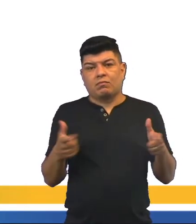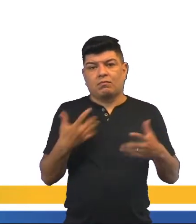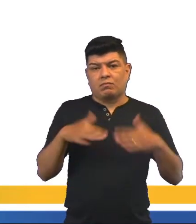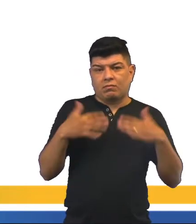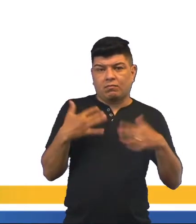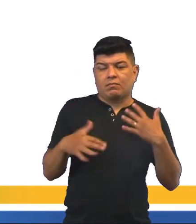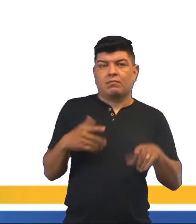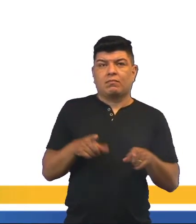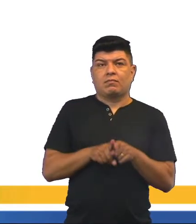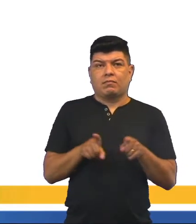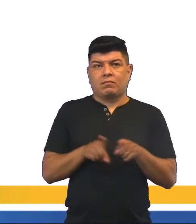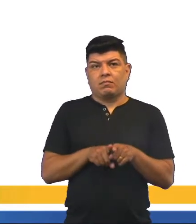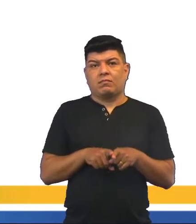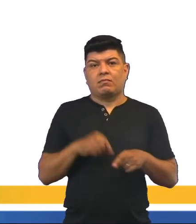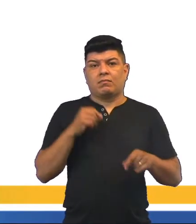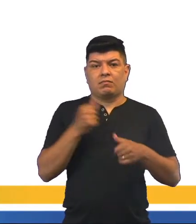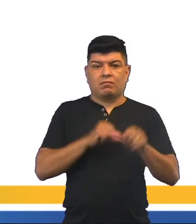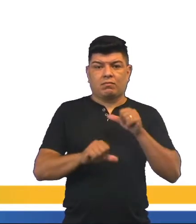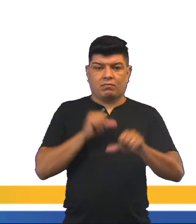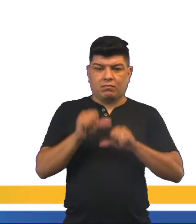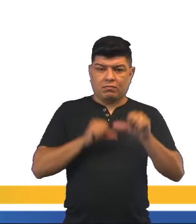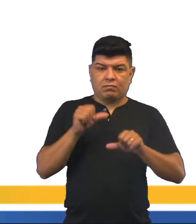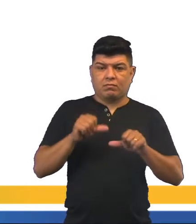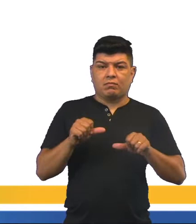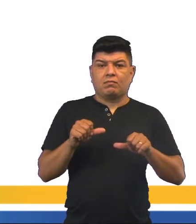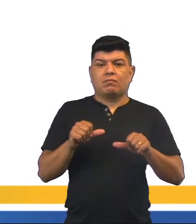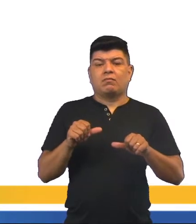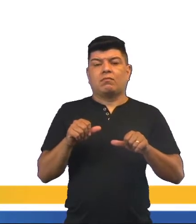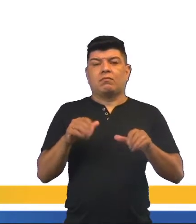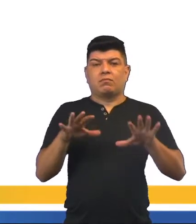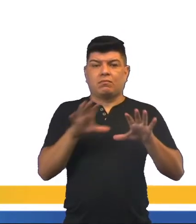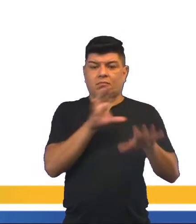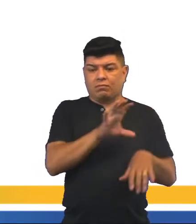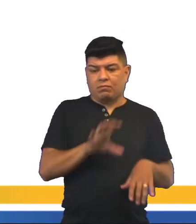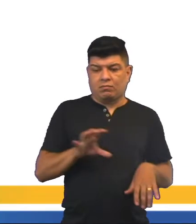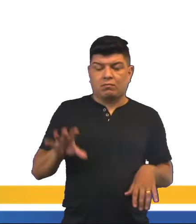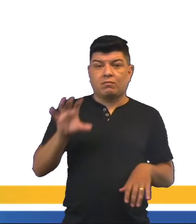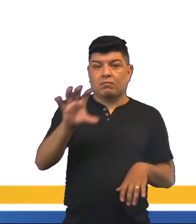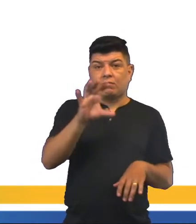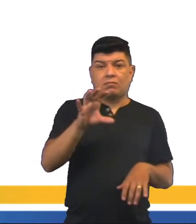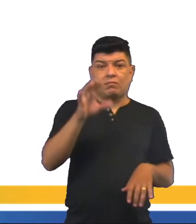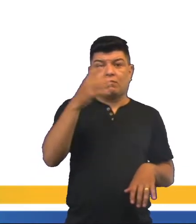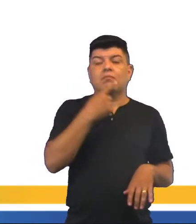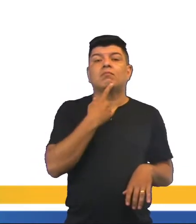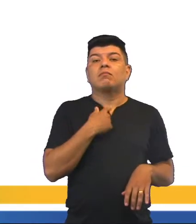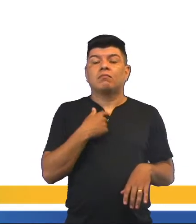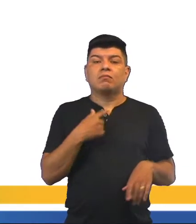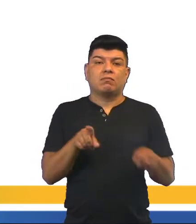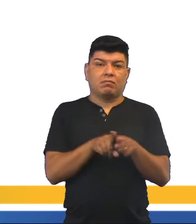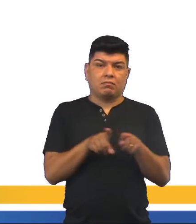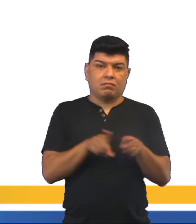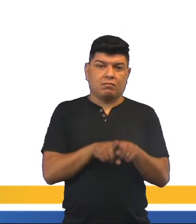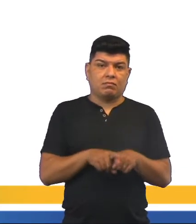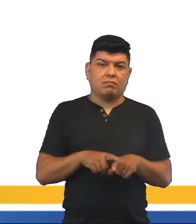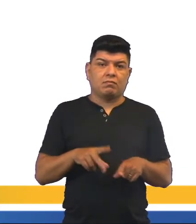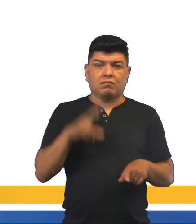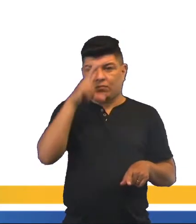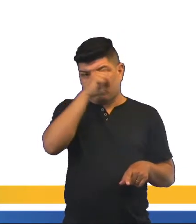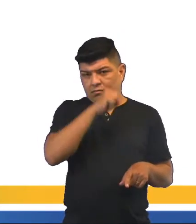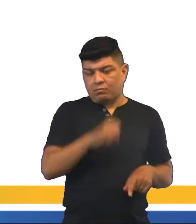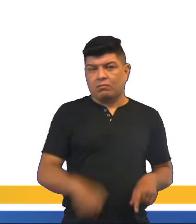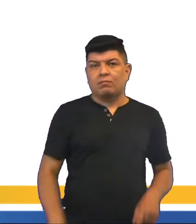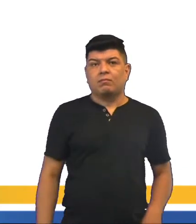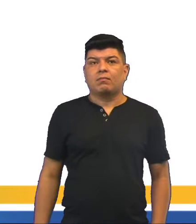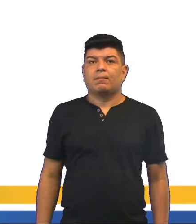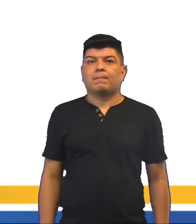e grandes movimentos, com alteração de planos, né? De espaços, de intenções e intensidades, certo?